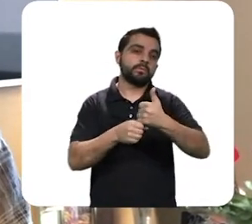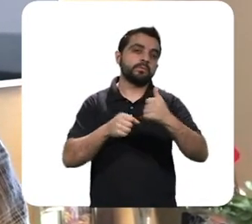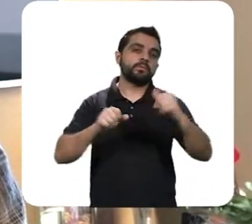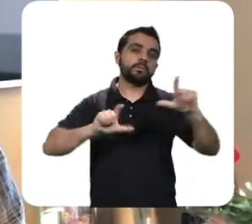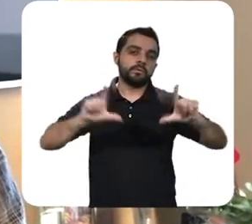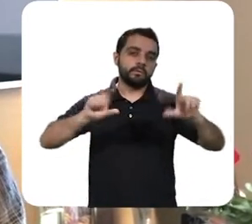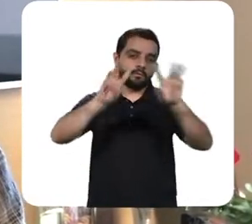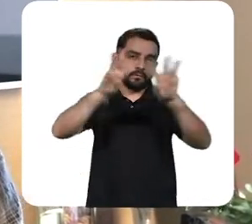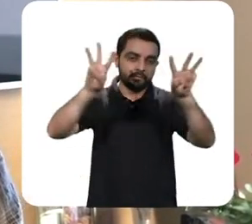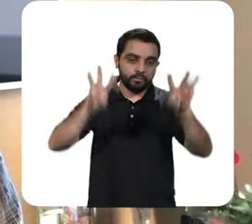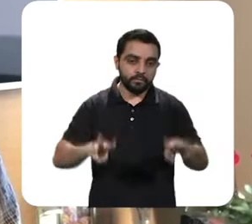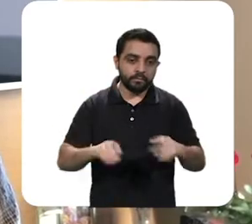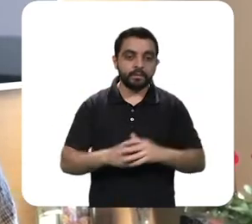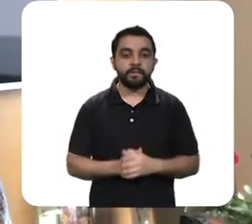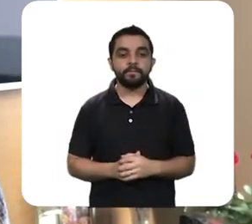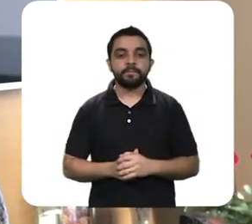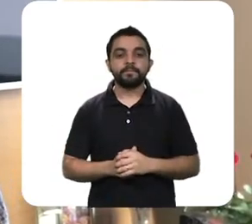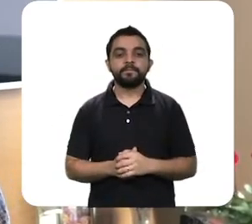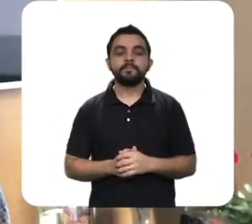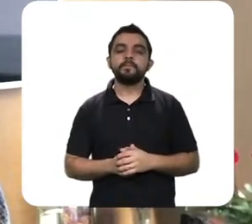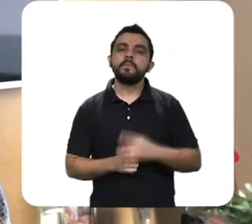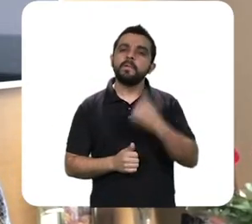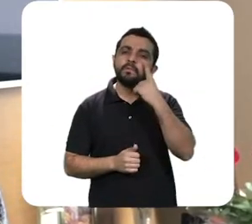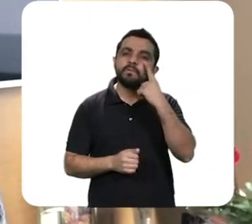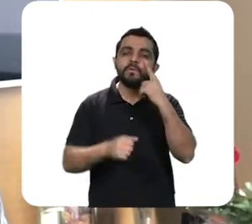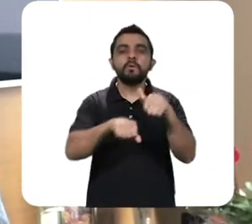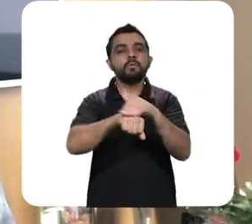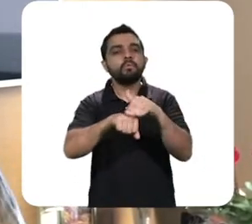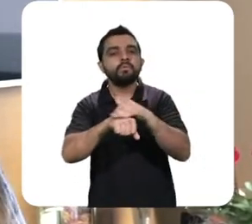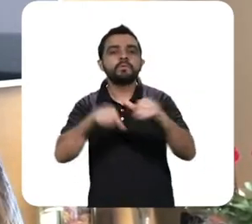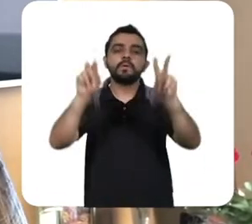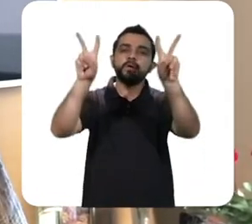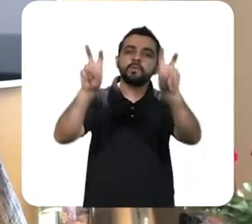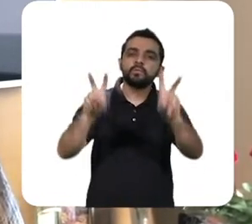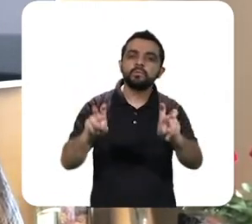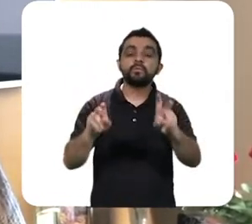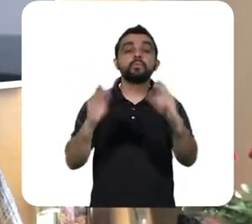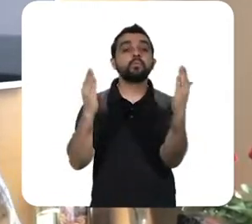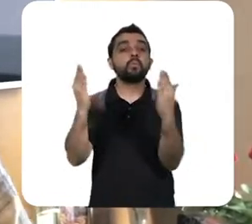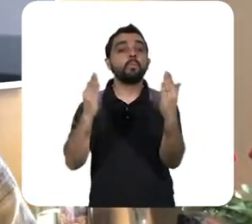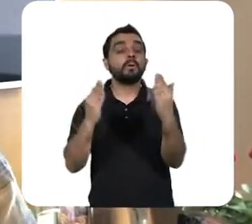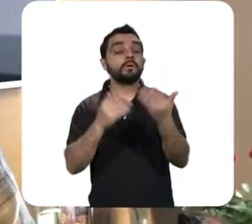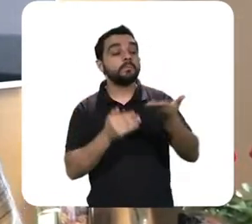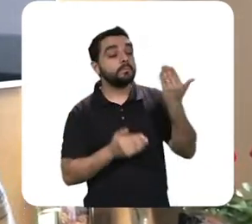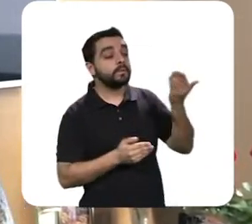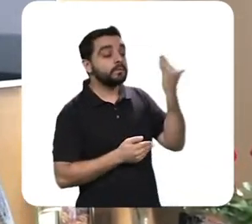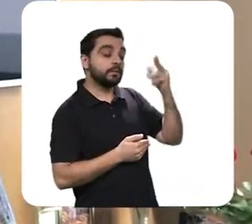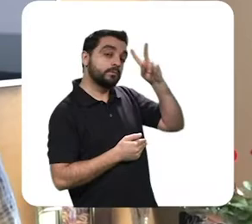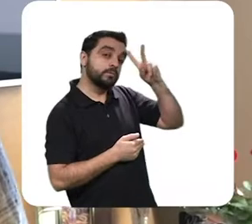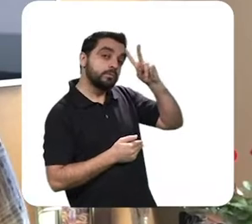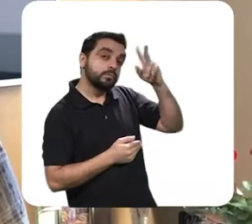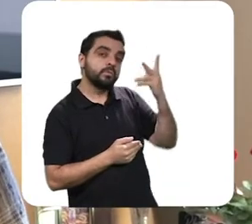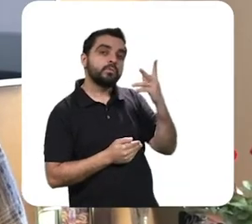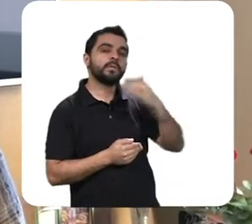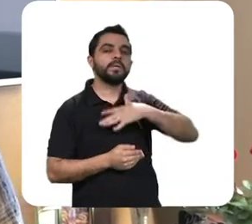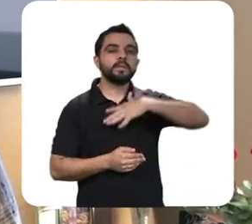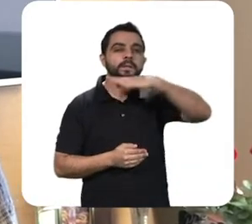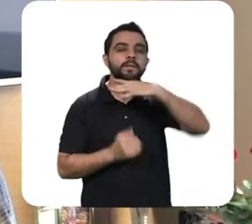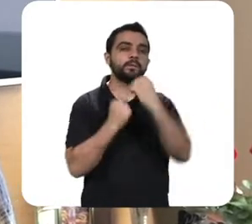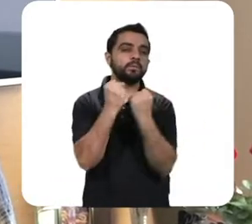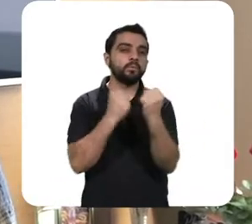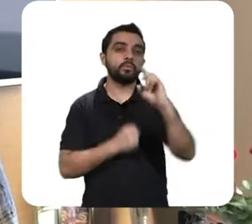diretor de redação da UFPR TV. Em suma, os debatedores comentam, fazem comparativos com as crises